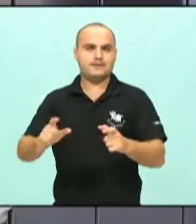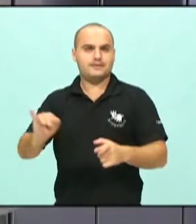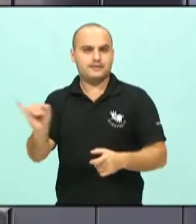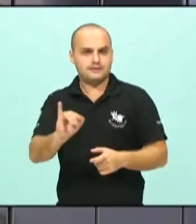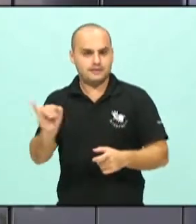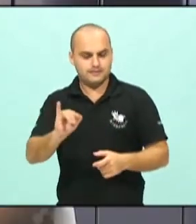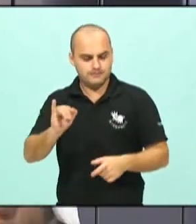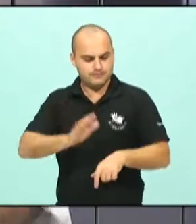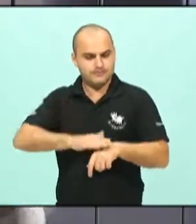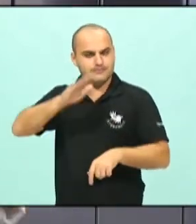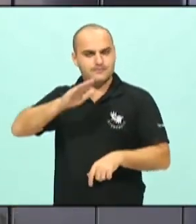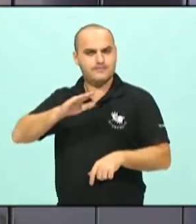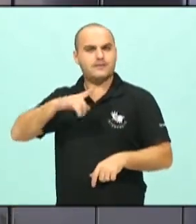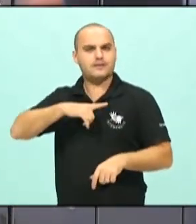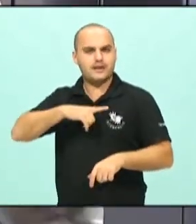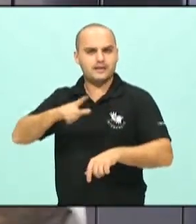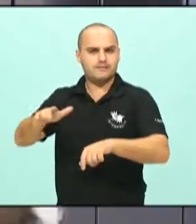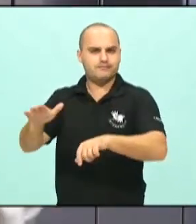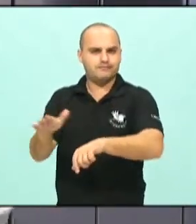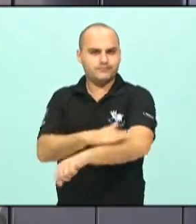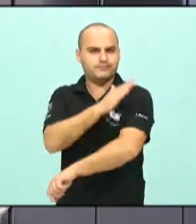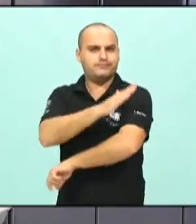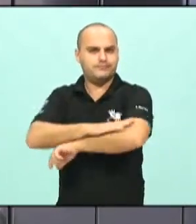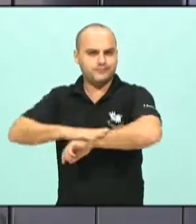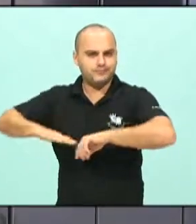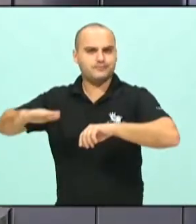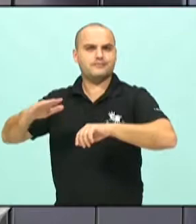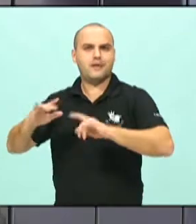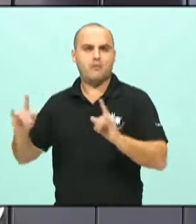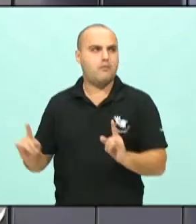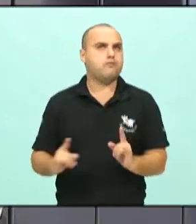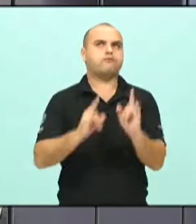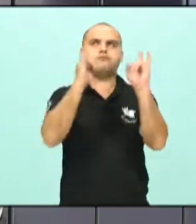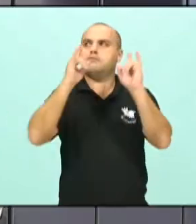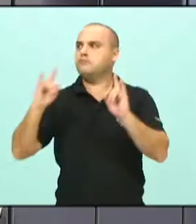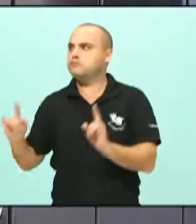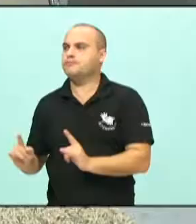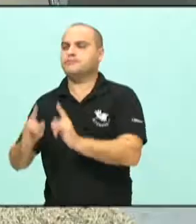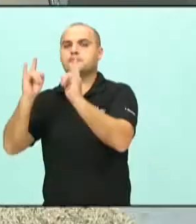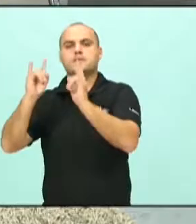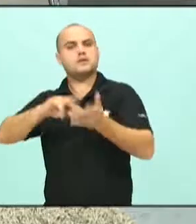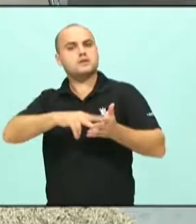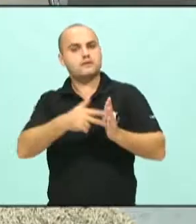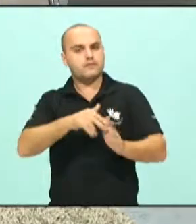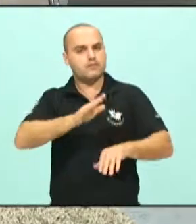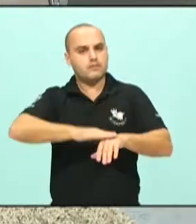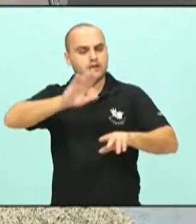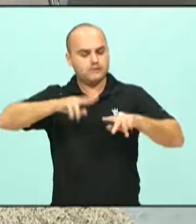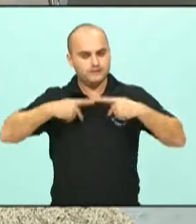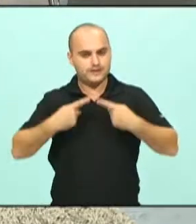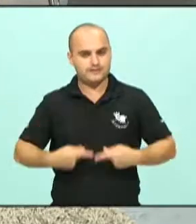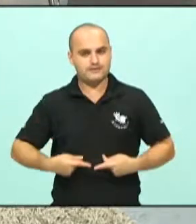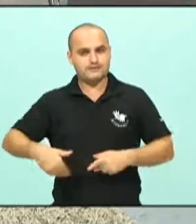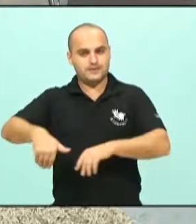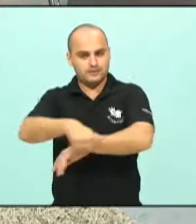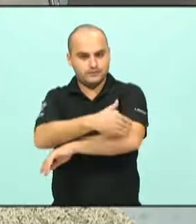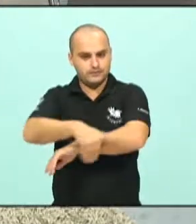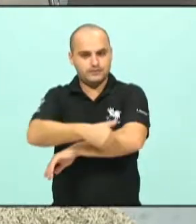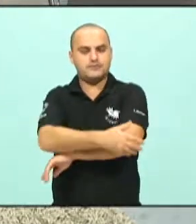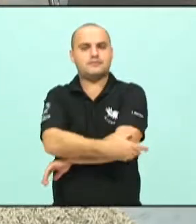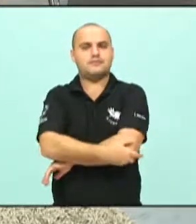estão aí cheios de asfalto e prédios cada vez maiores. É uma forma de humanização das nossas ruas.